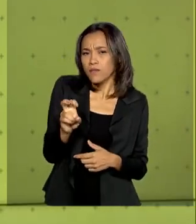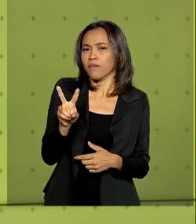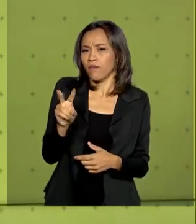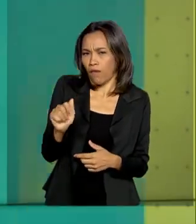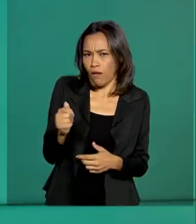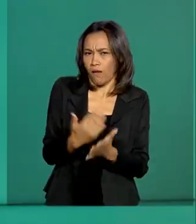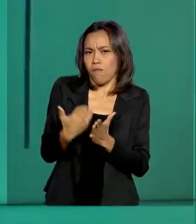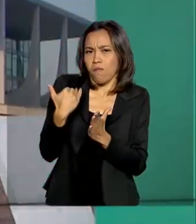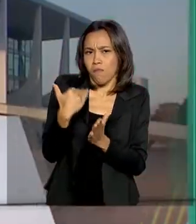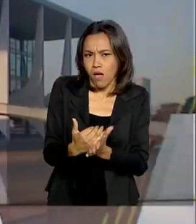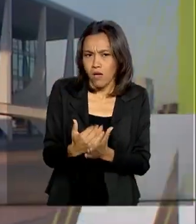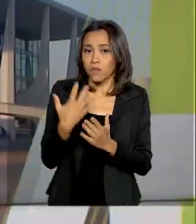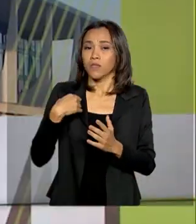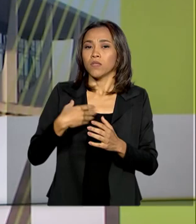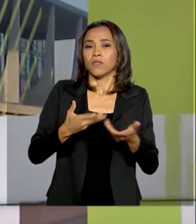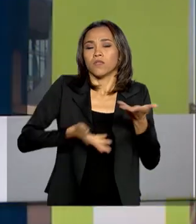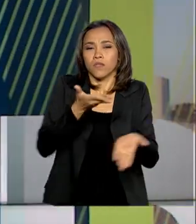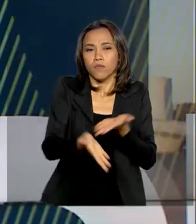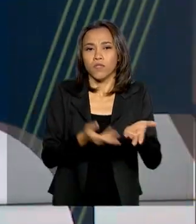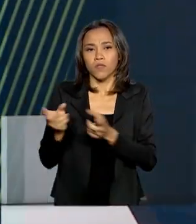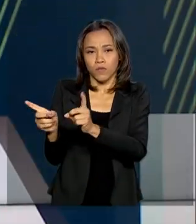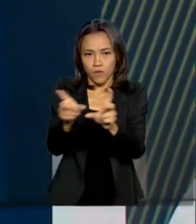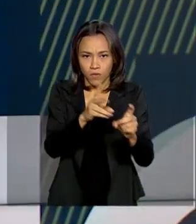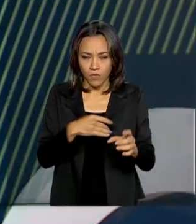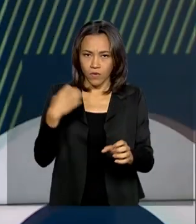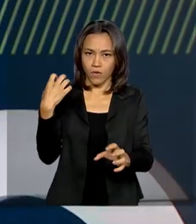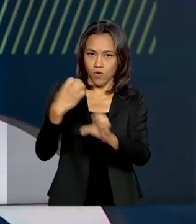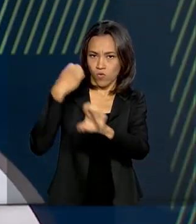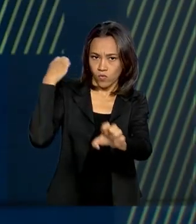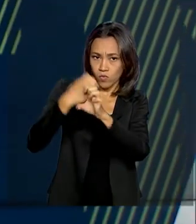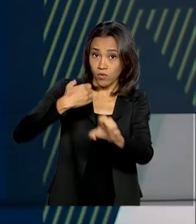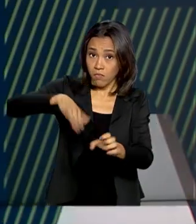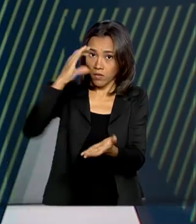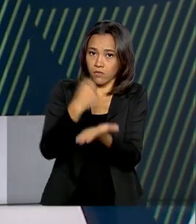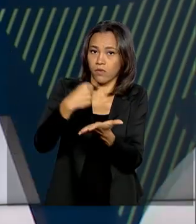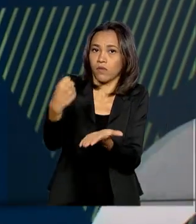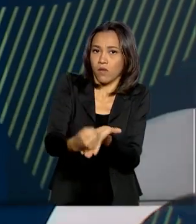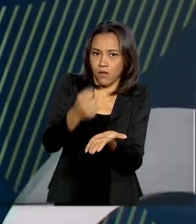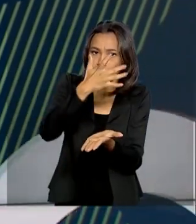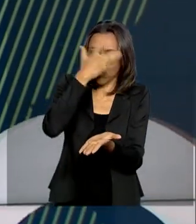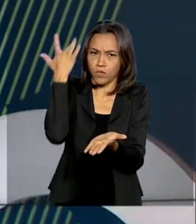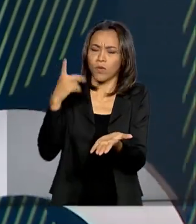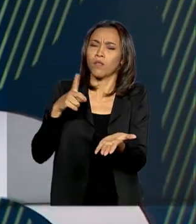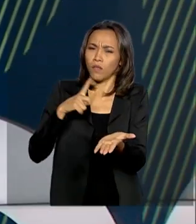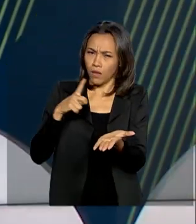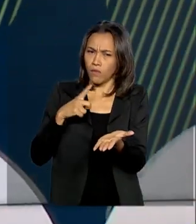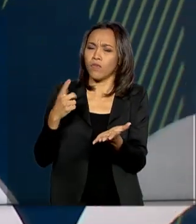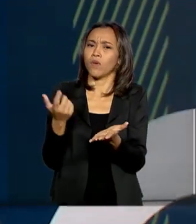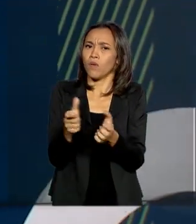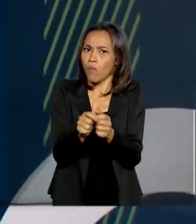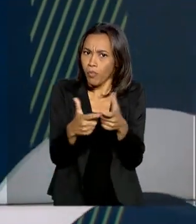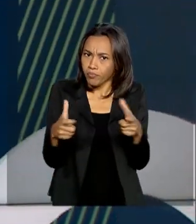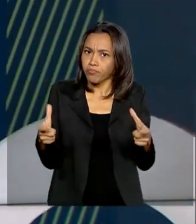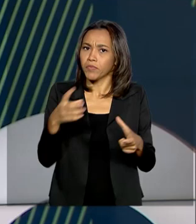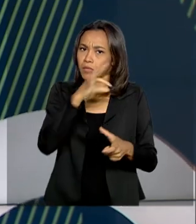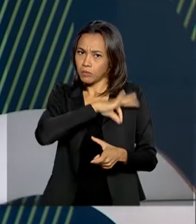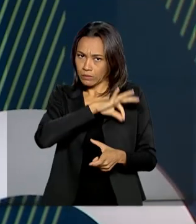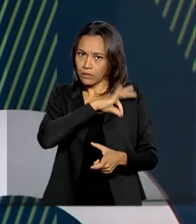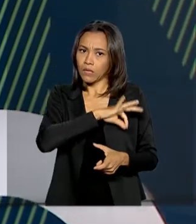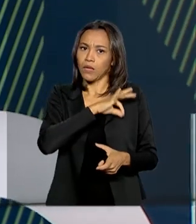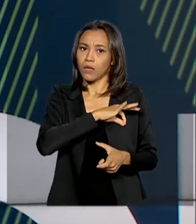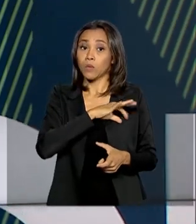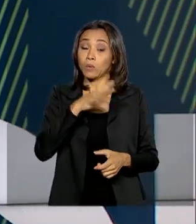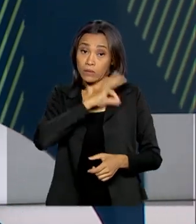comércio e construção civil foram os setores que mais contrataram pessoas. Houve aumento real também nas remunerações. O